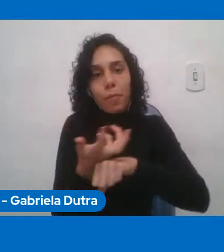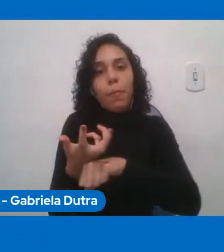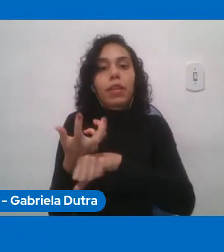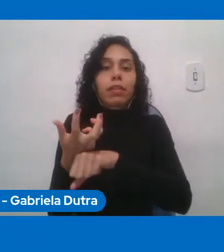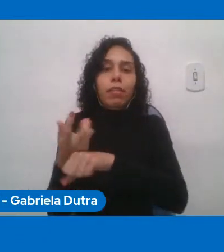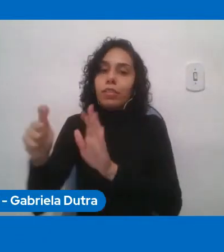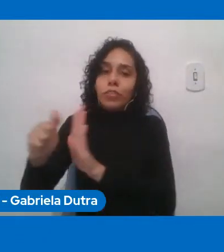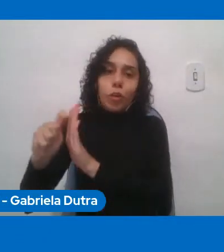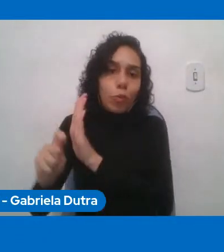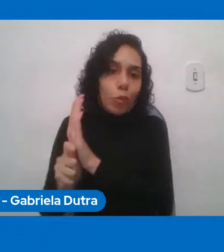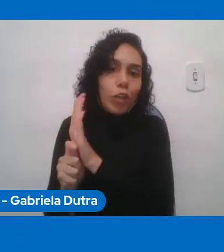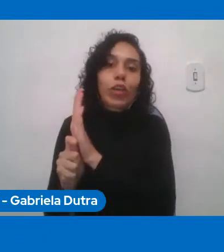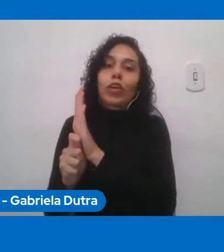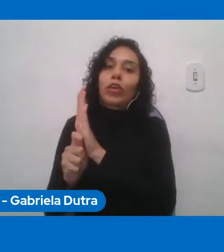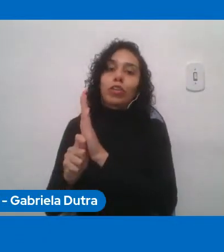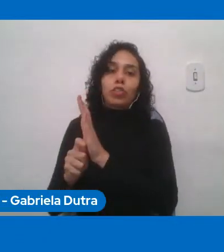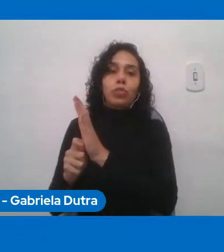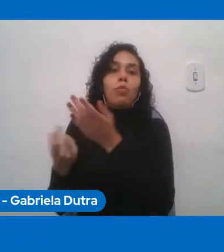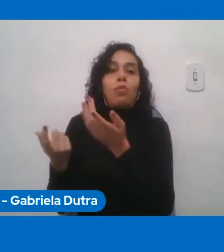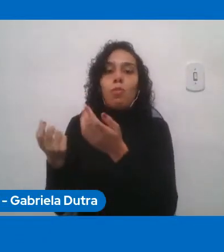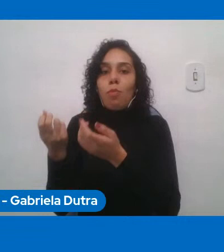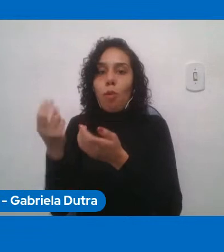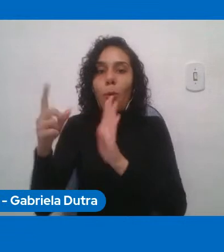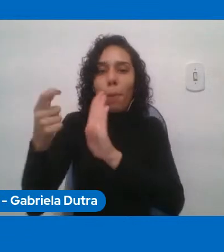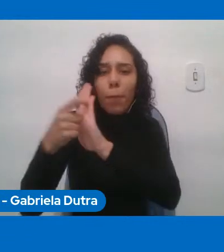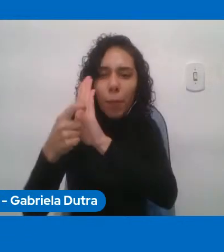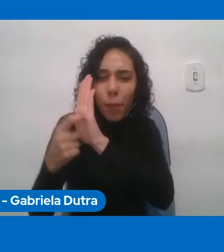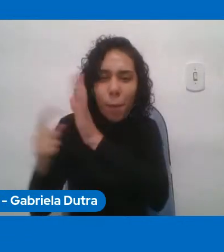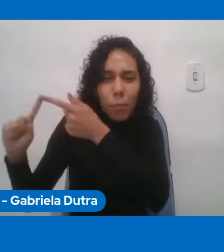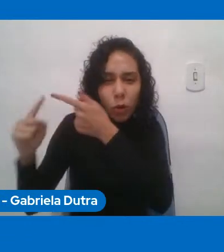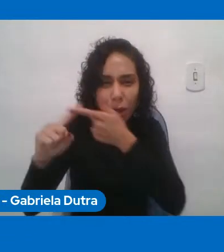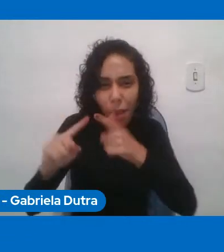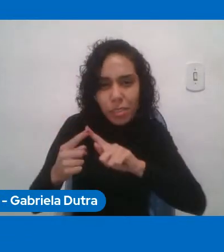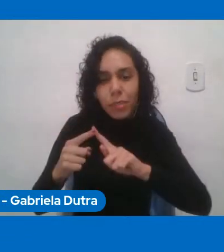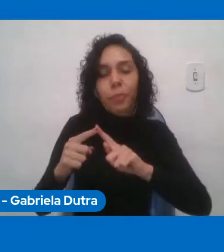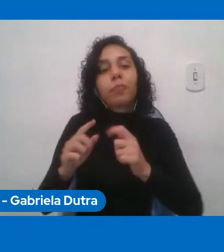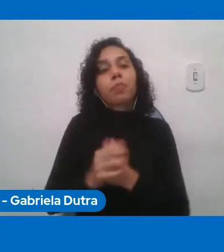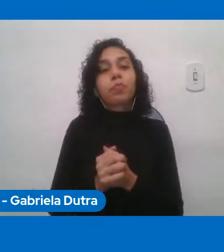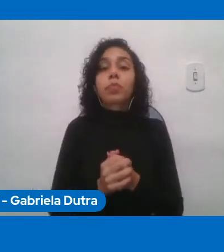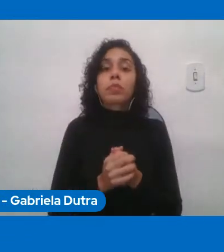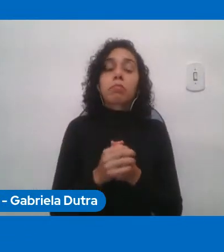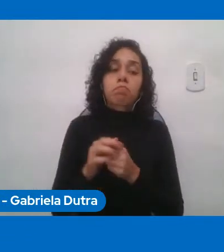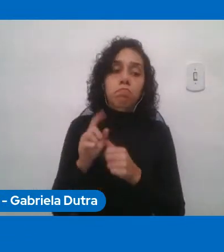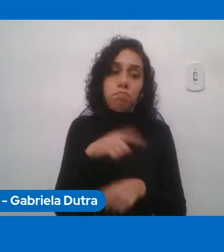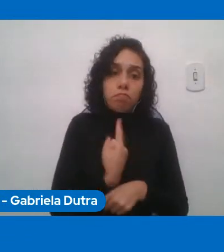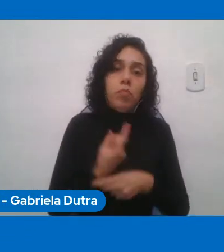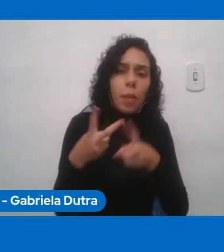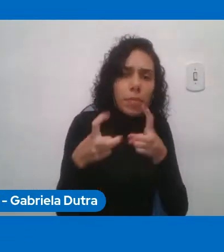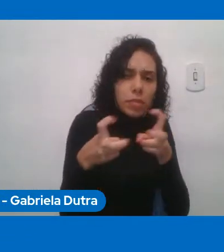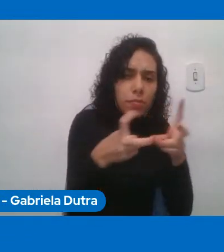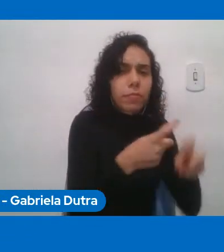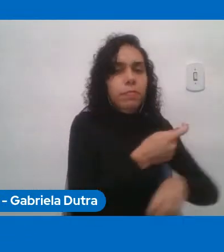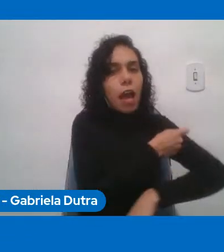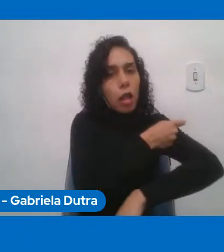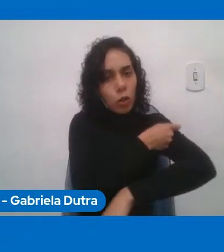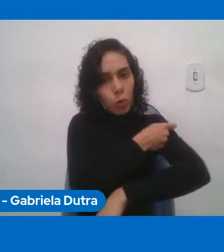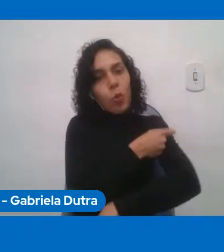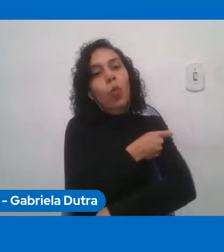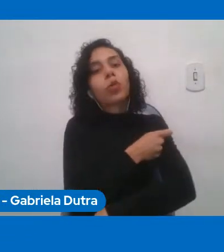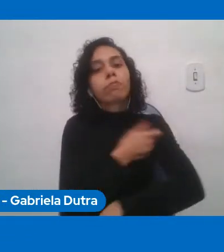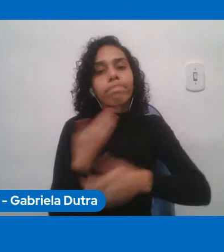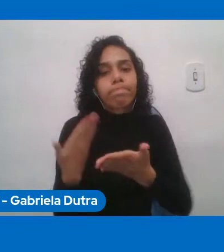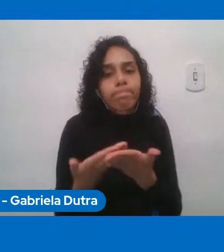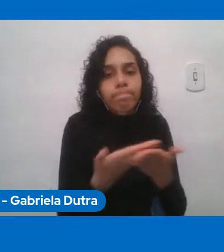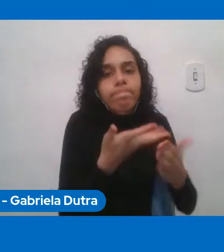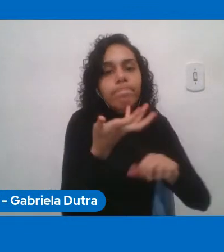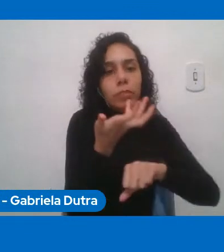dos próprios alunos e alunos que fazem a disciplina é tanto a diversidade de